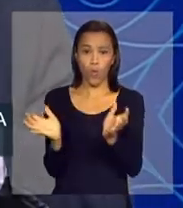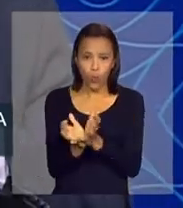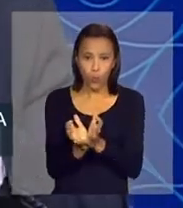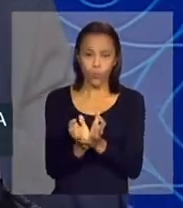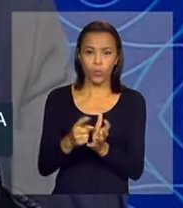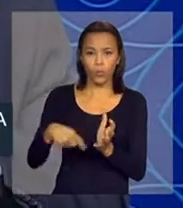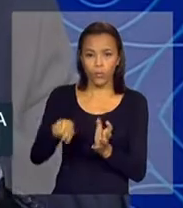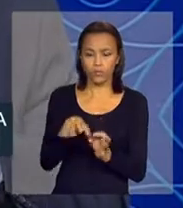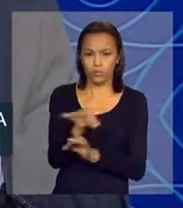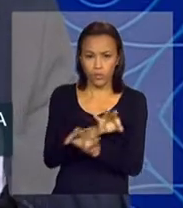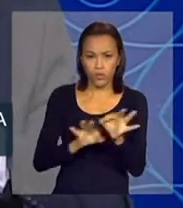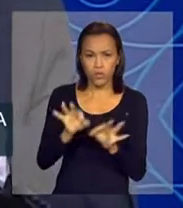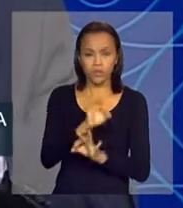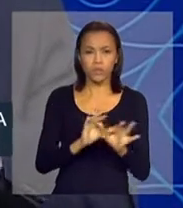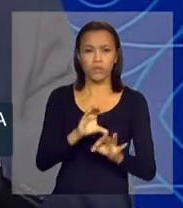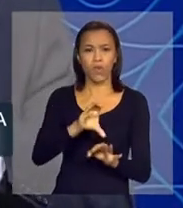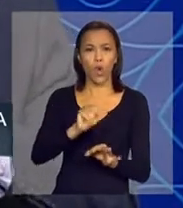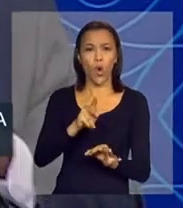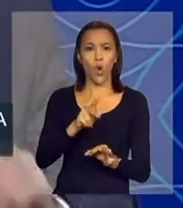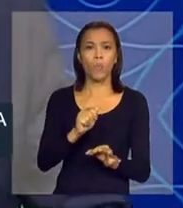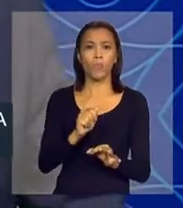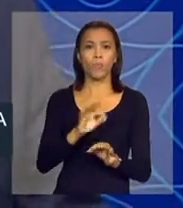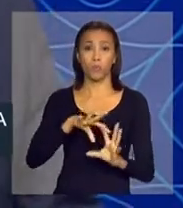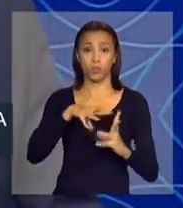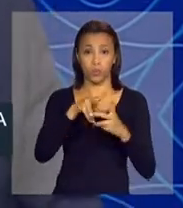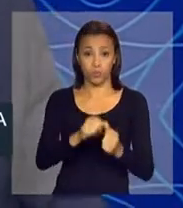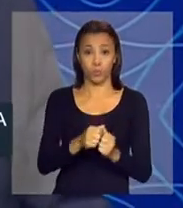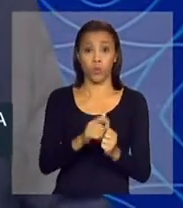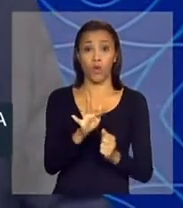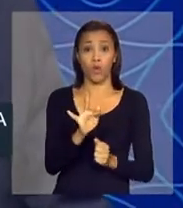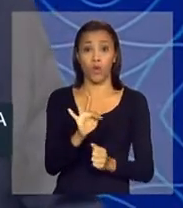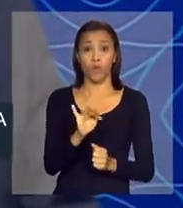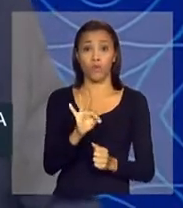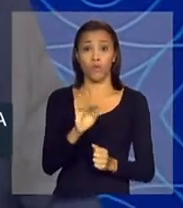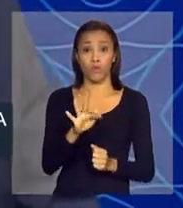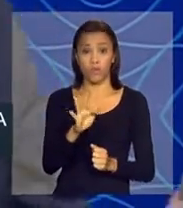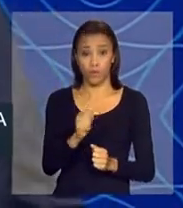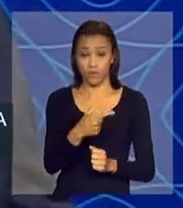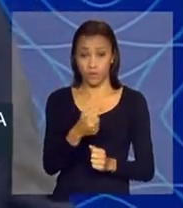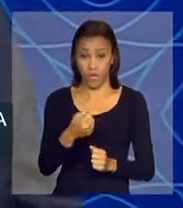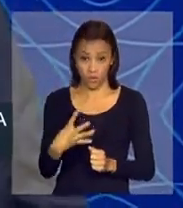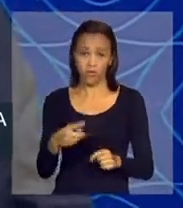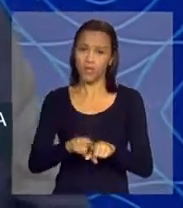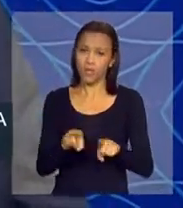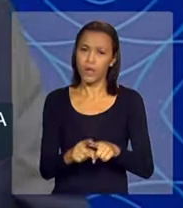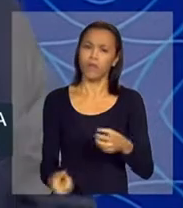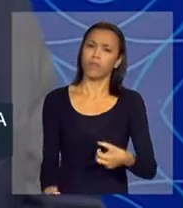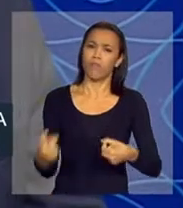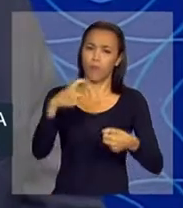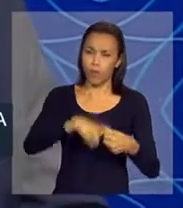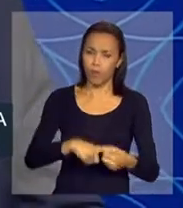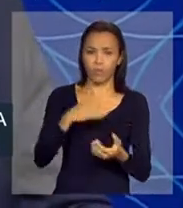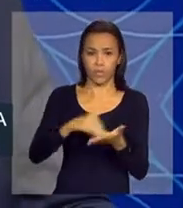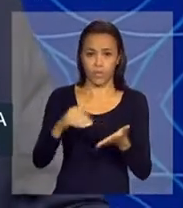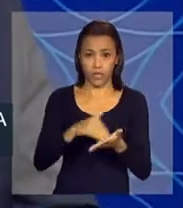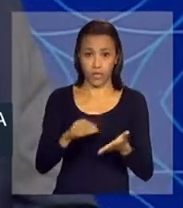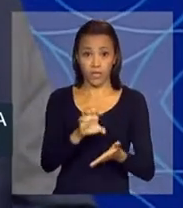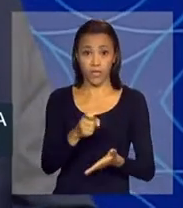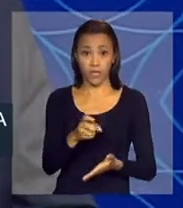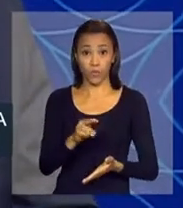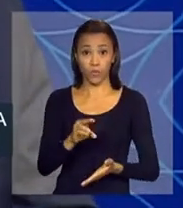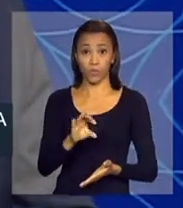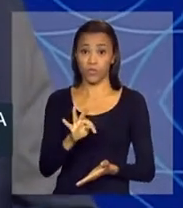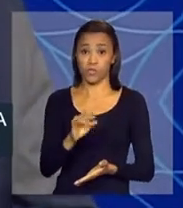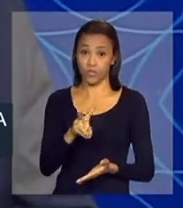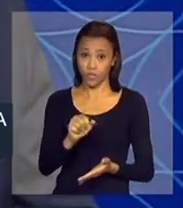Confederações da Copa do Mundo, FIFA, 2014, em comum acordo entre a Secretaria Executiva e a presidência do G